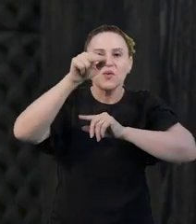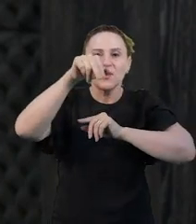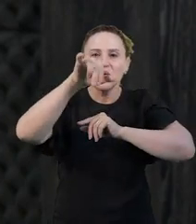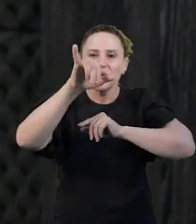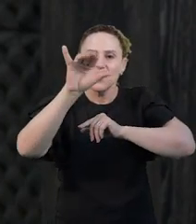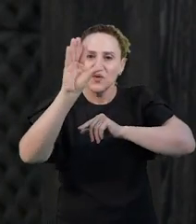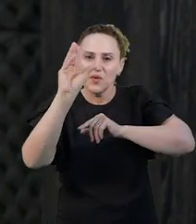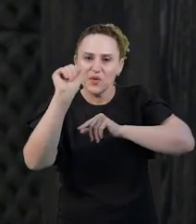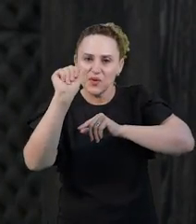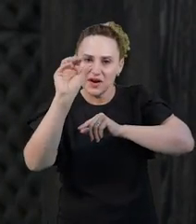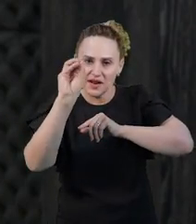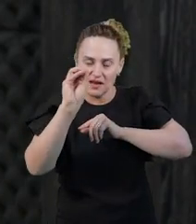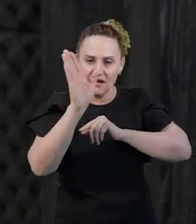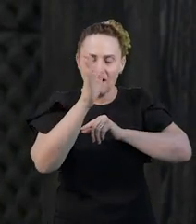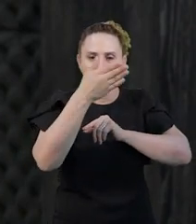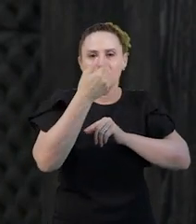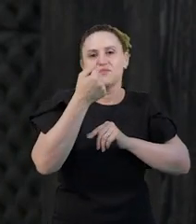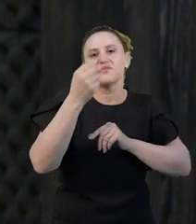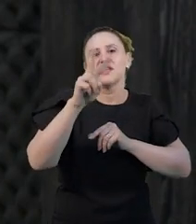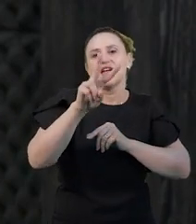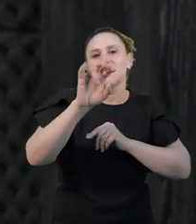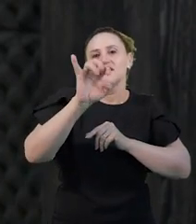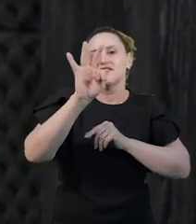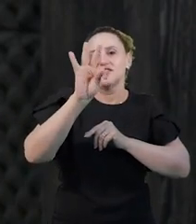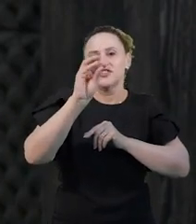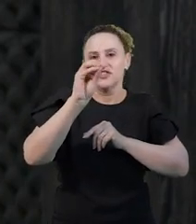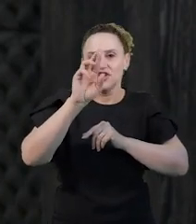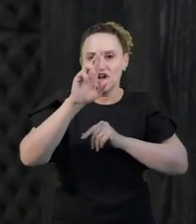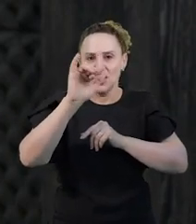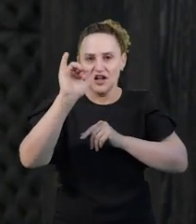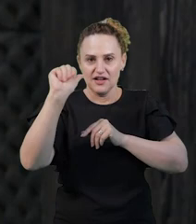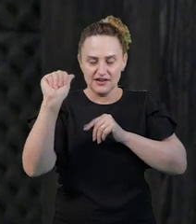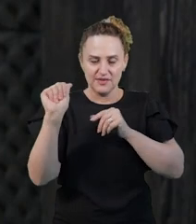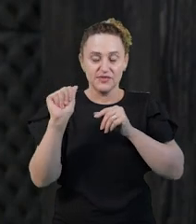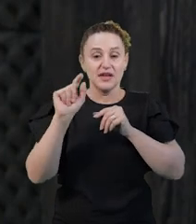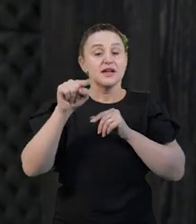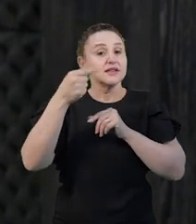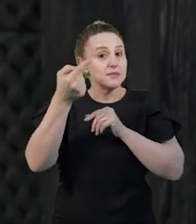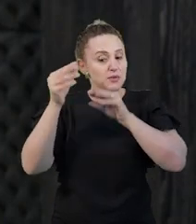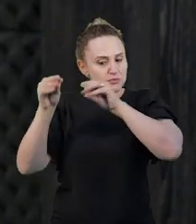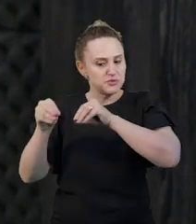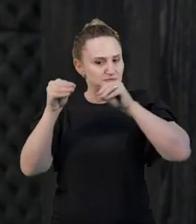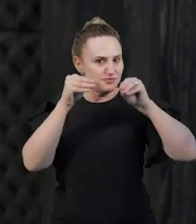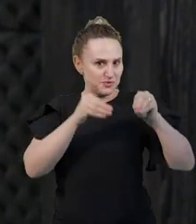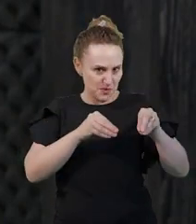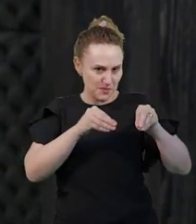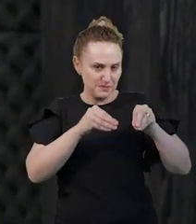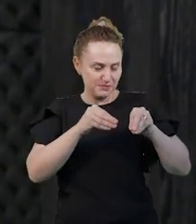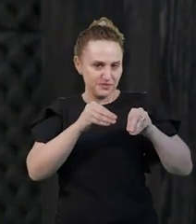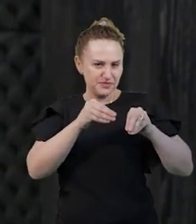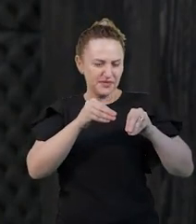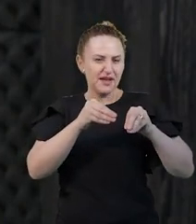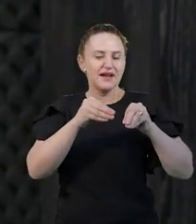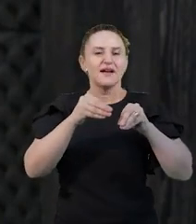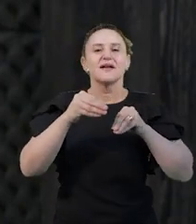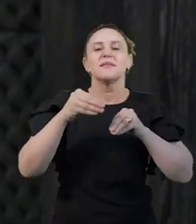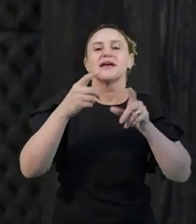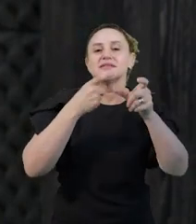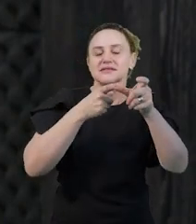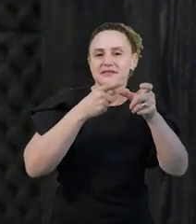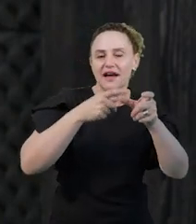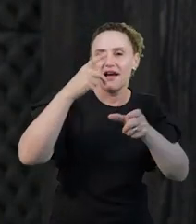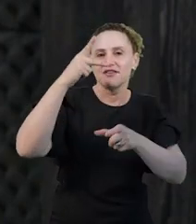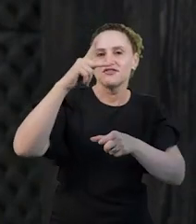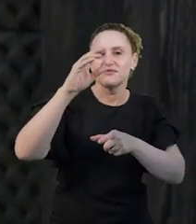fomos para Ponta Grossa, onde concluí a parte dos meus estudos intermediários, né? E em 1970